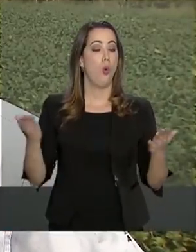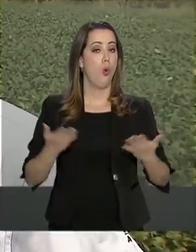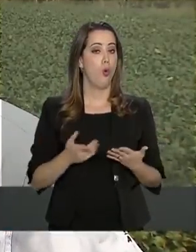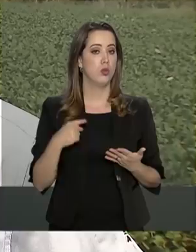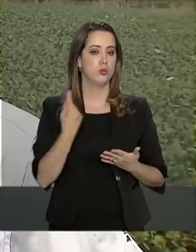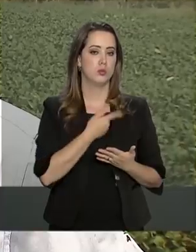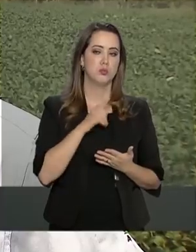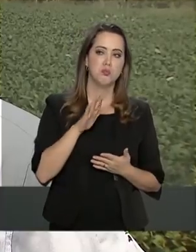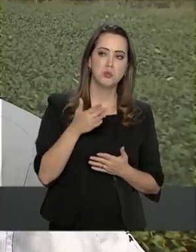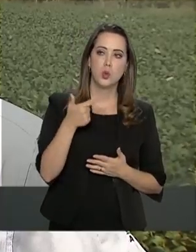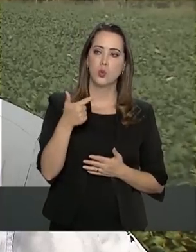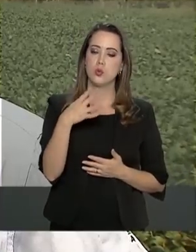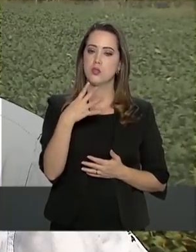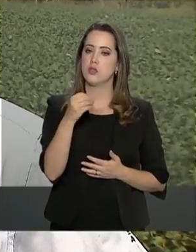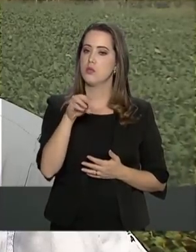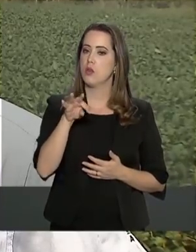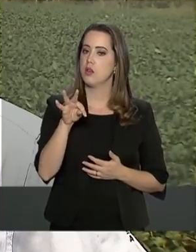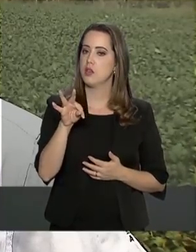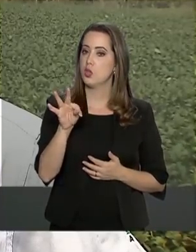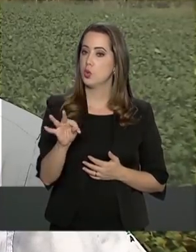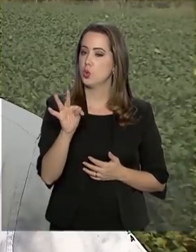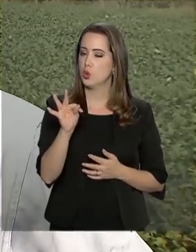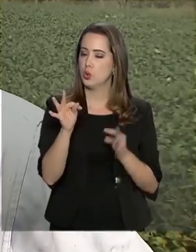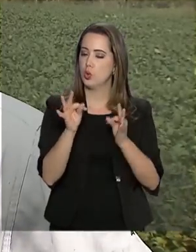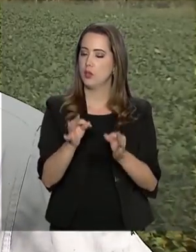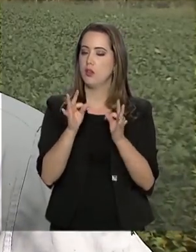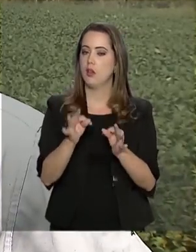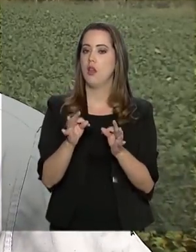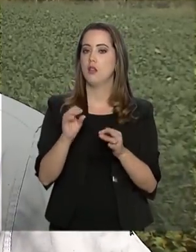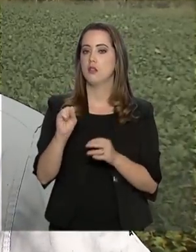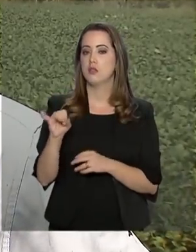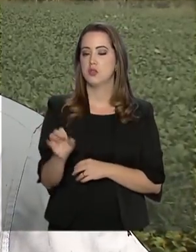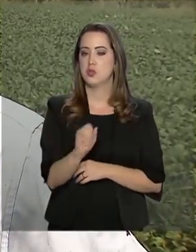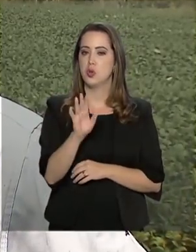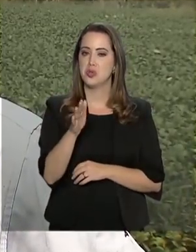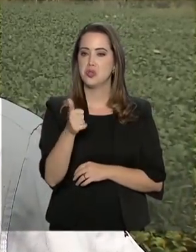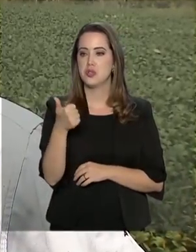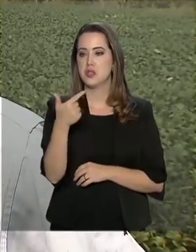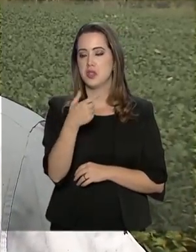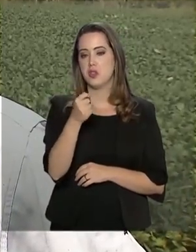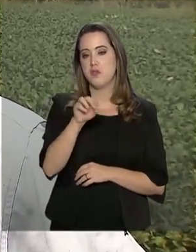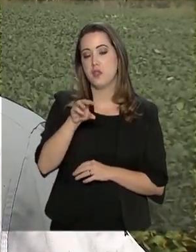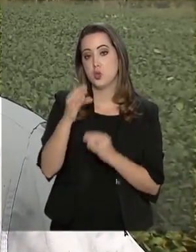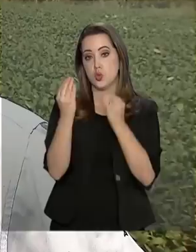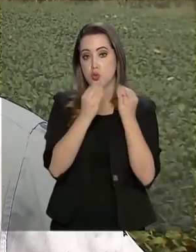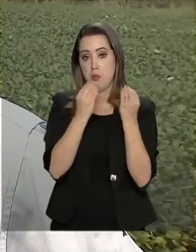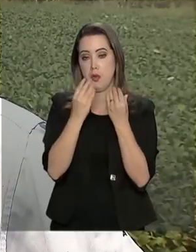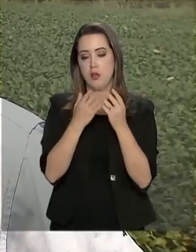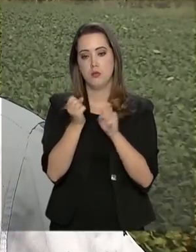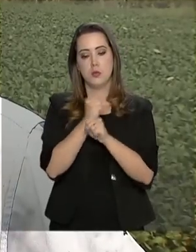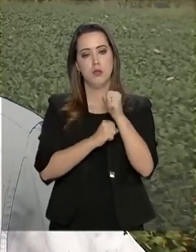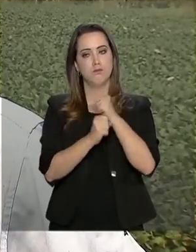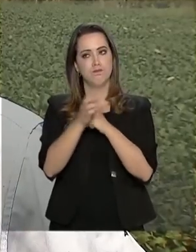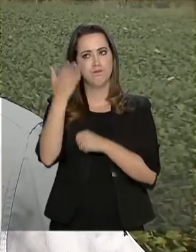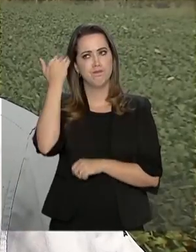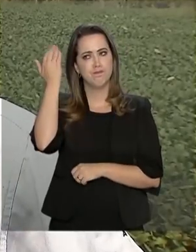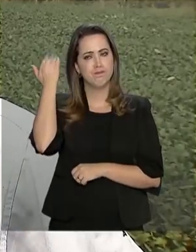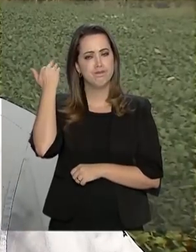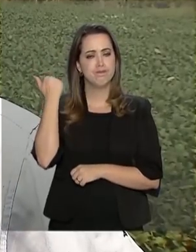aqui é em torno de 240 toneladas de soja e umas 120 de milho, safrinha. No passado,